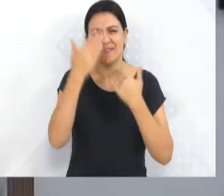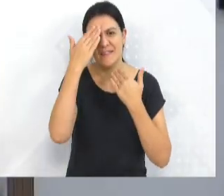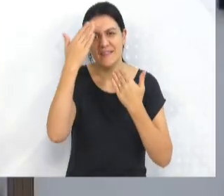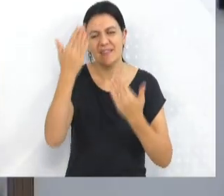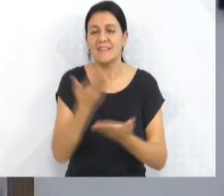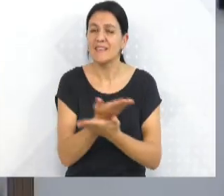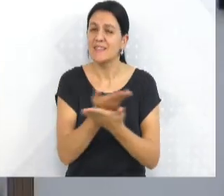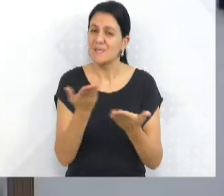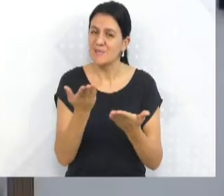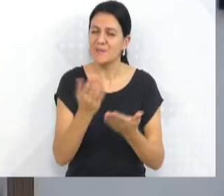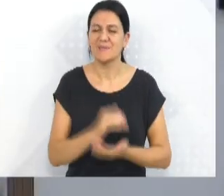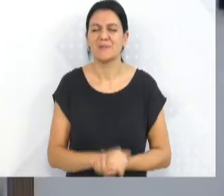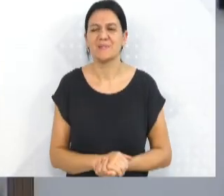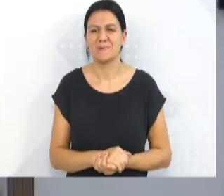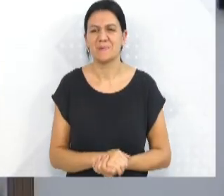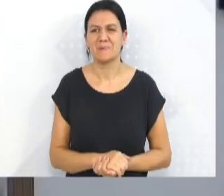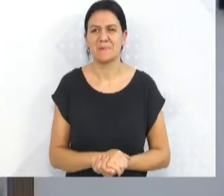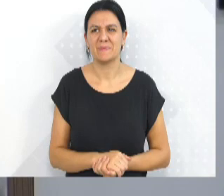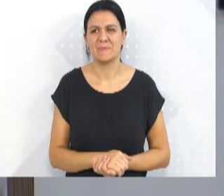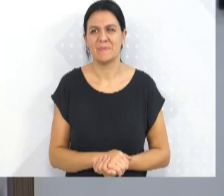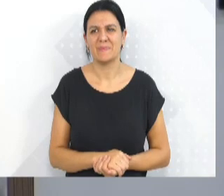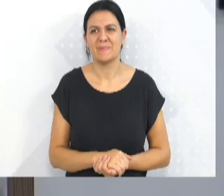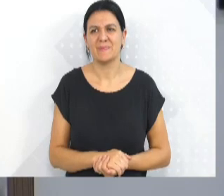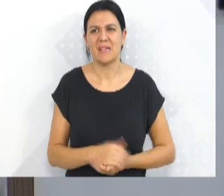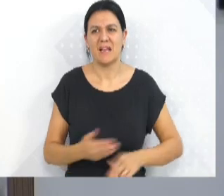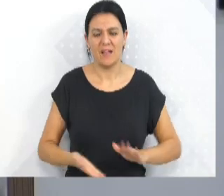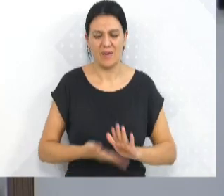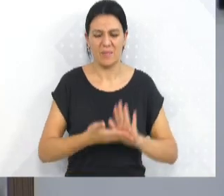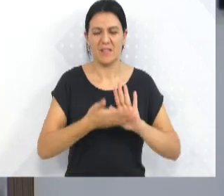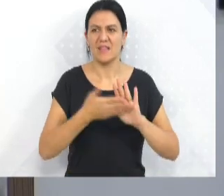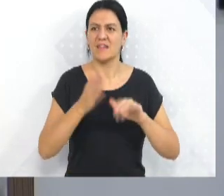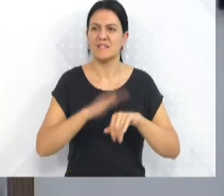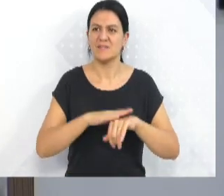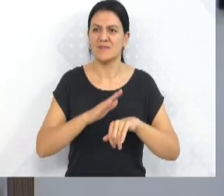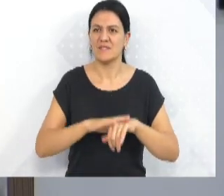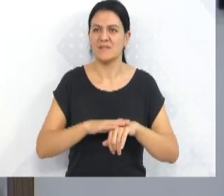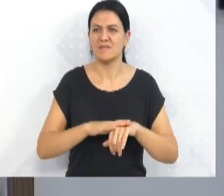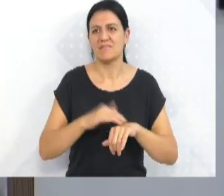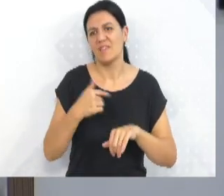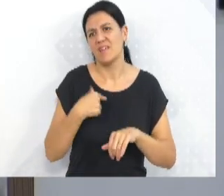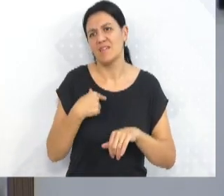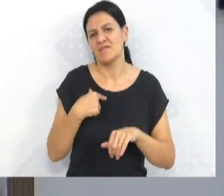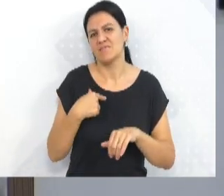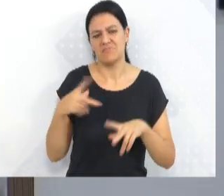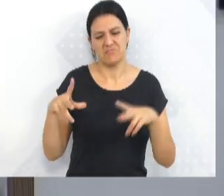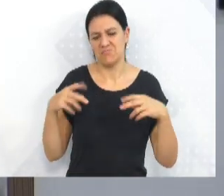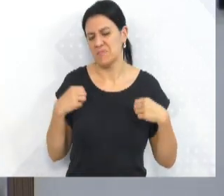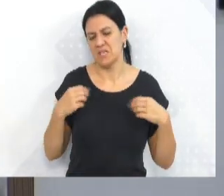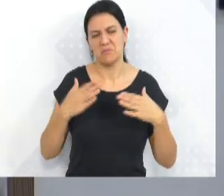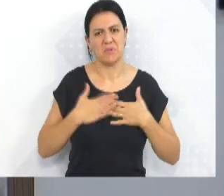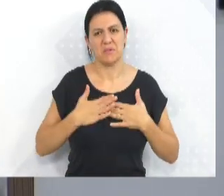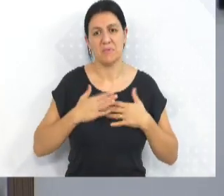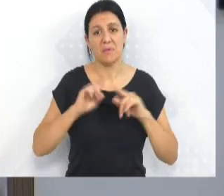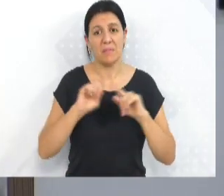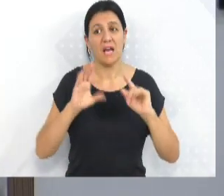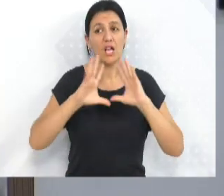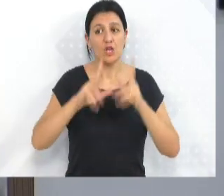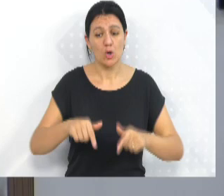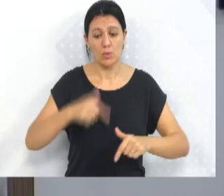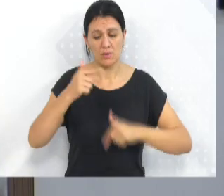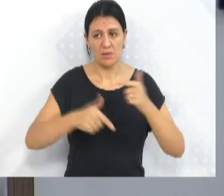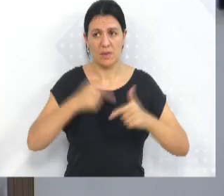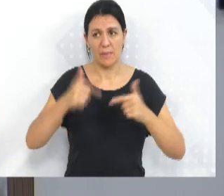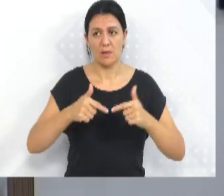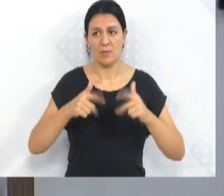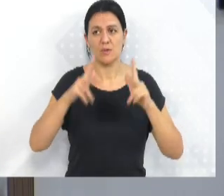todos os vereadores pela justa homenagem, que eu não considero a homenagem para mim, eu considero a todos os trabalhadores, conforme a